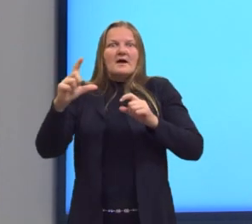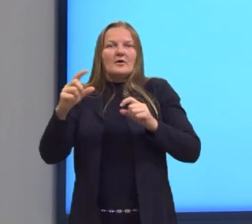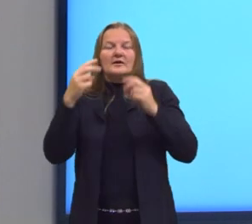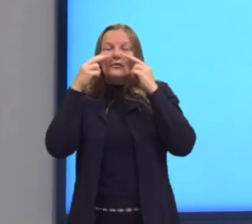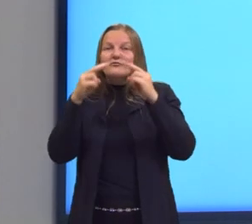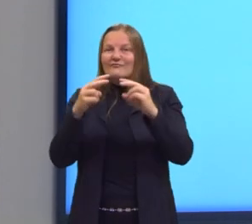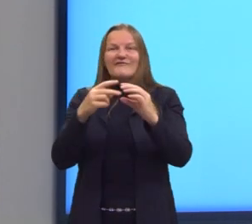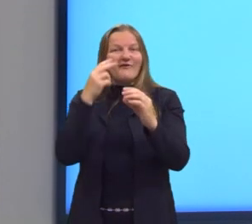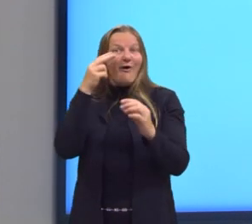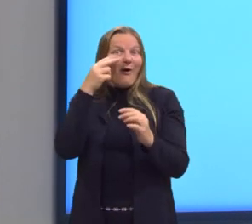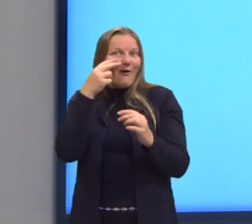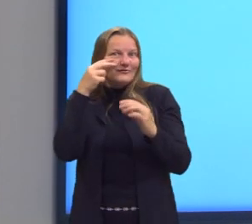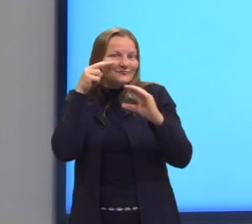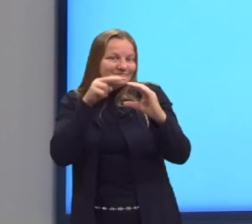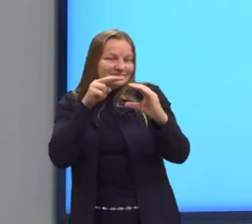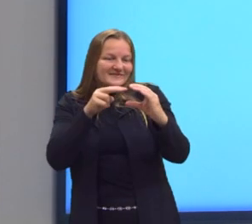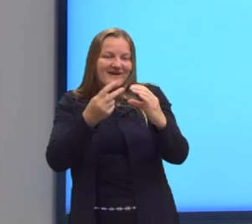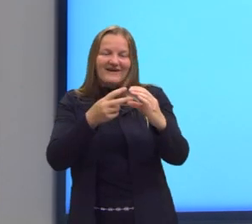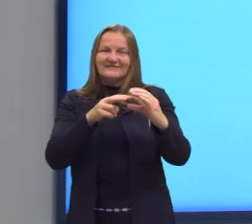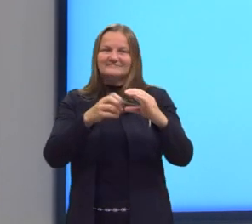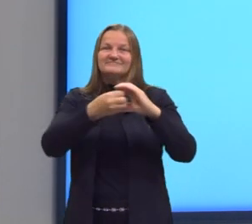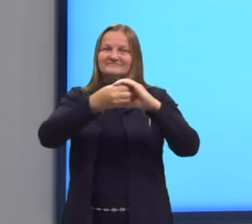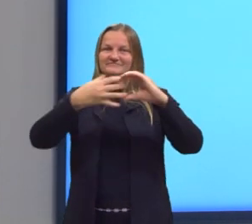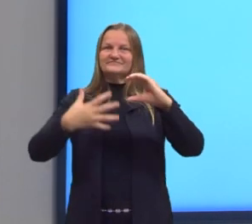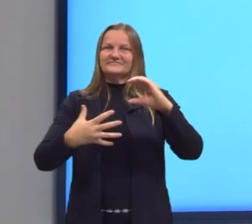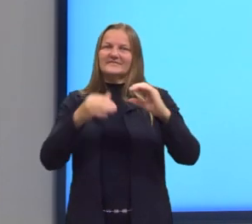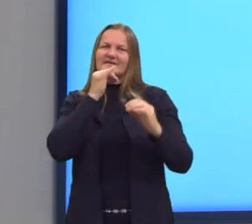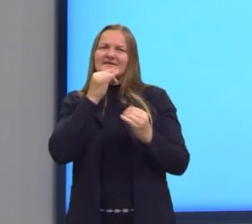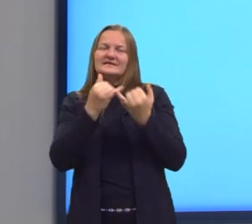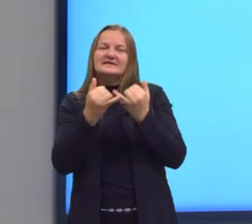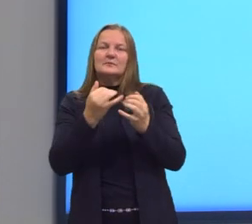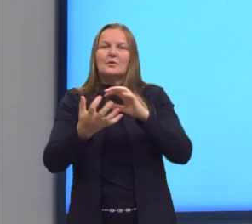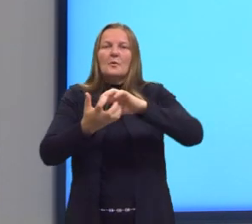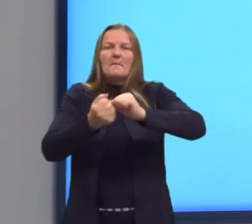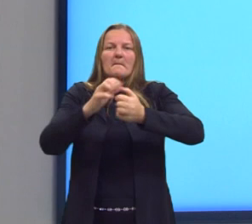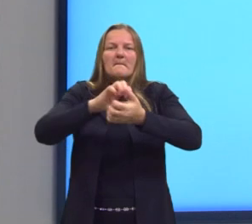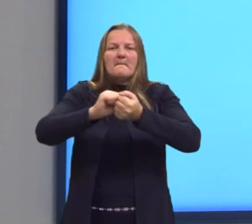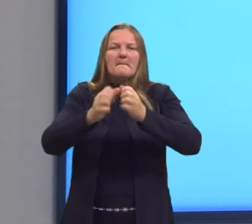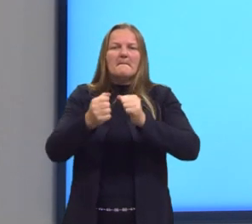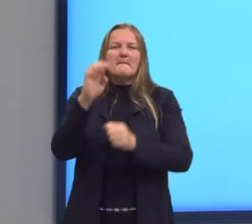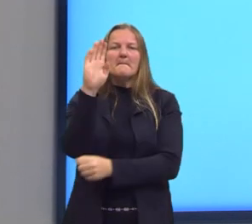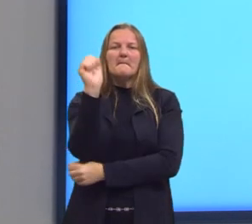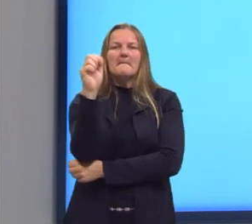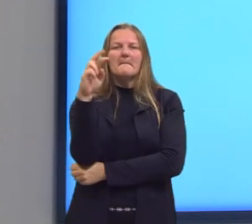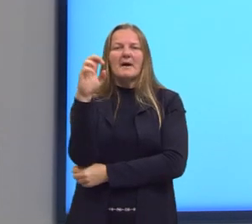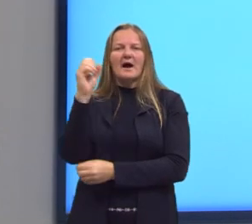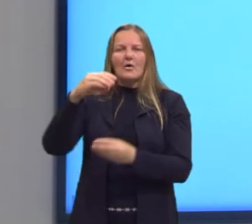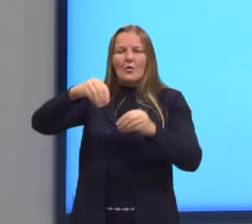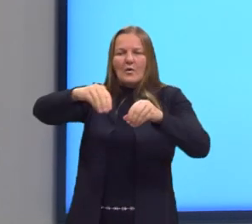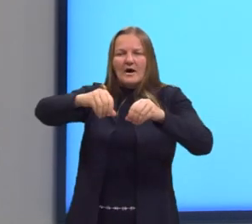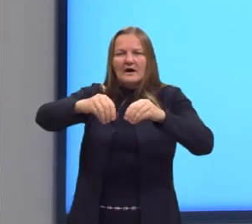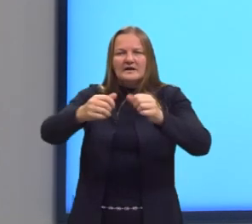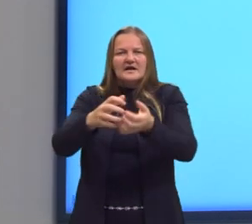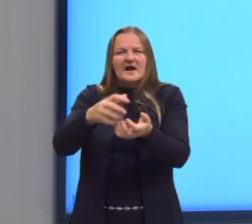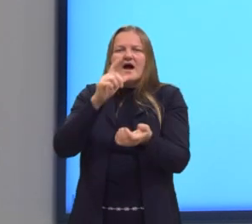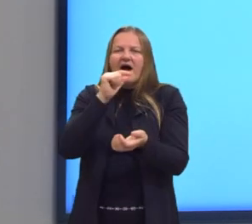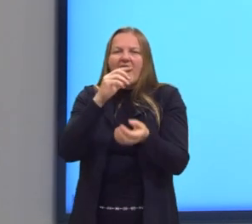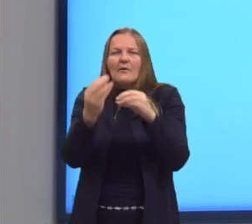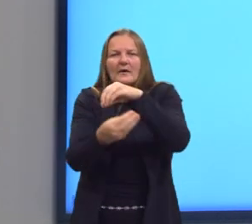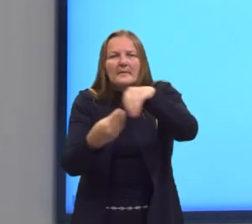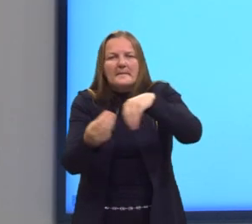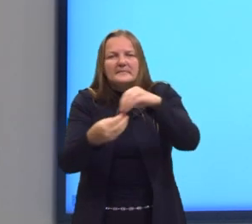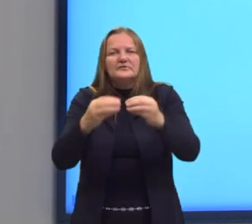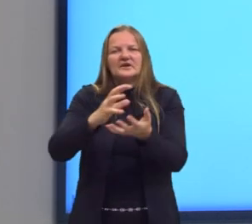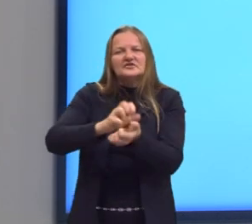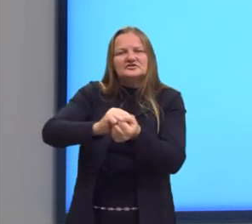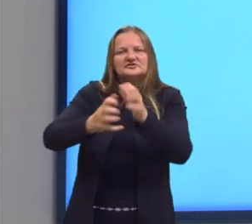nu. Eu consigo verificar. E os exemplos são o barro, o lodo, a areia com água, a argila com